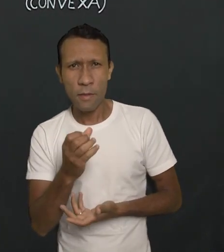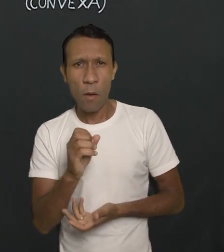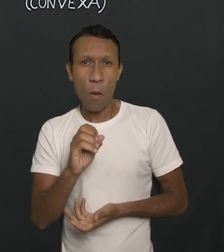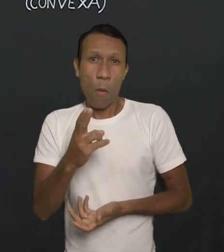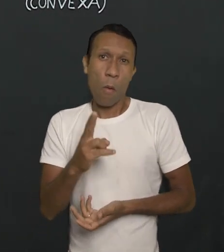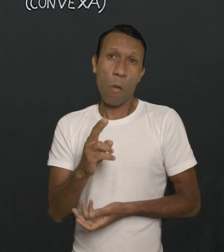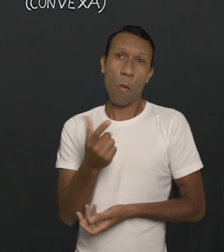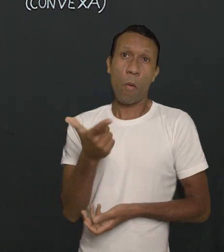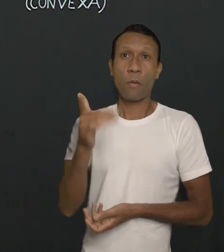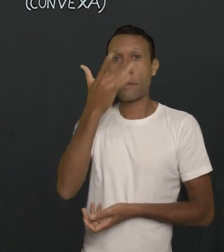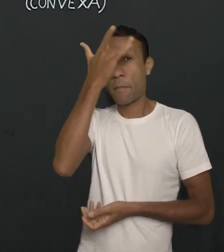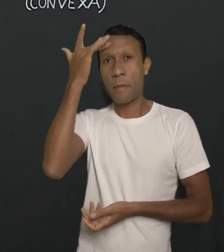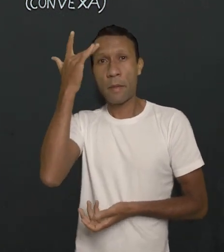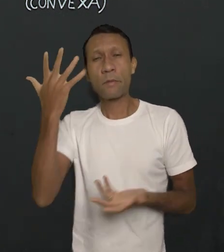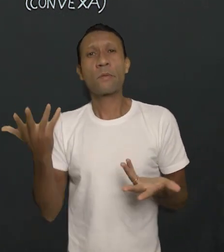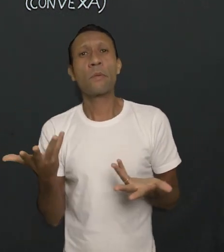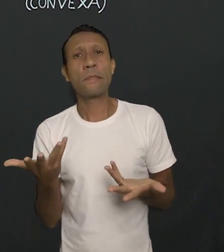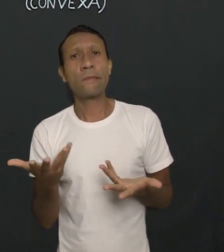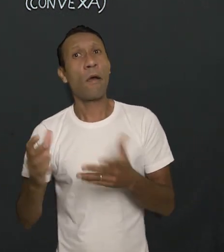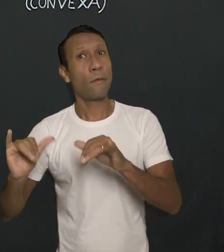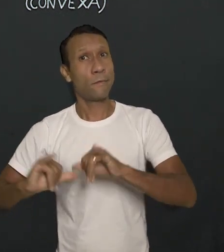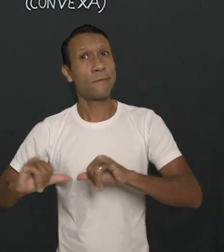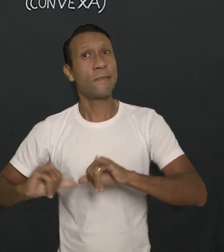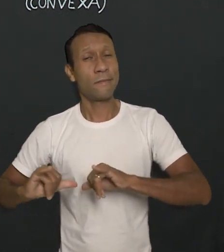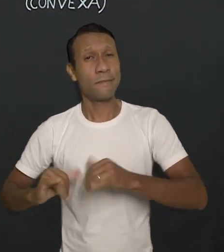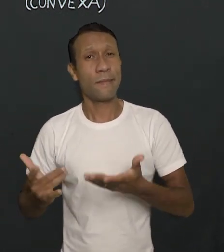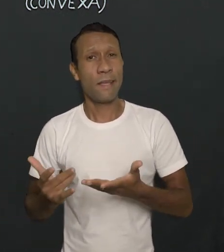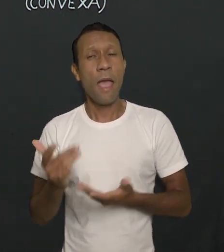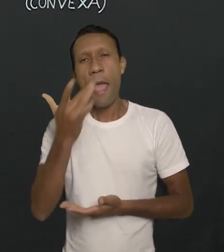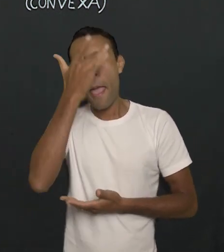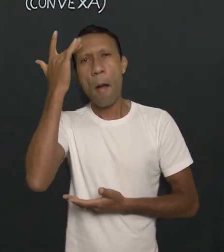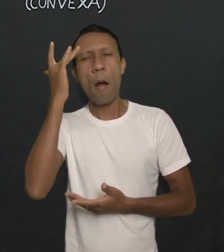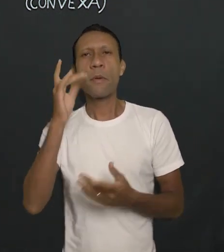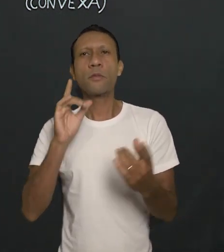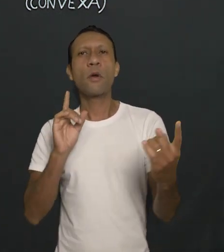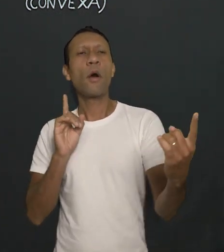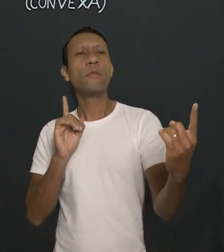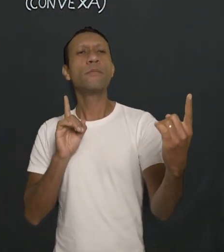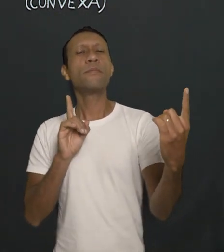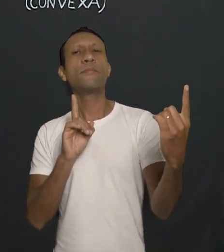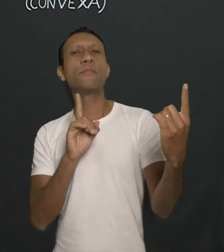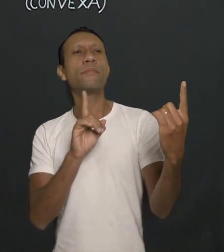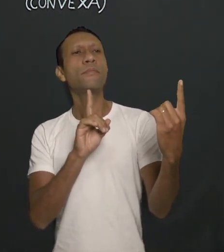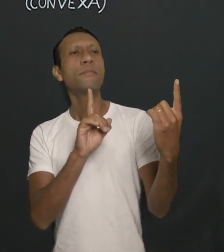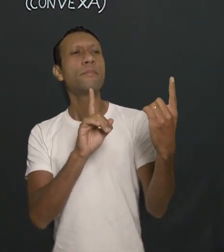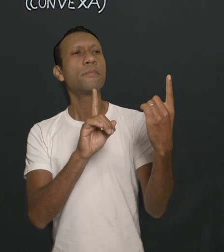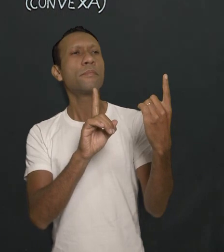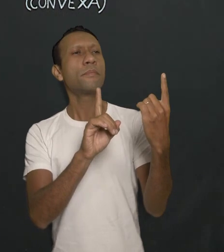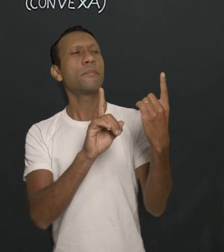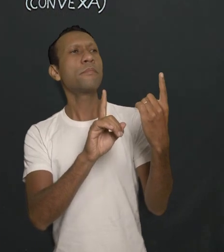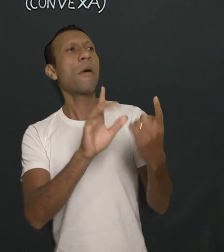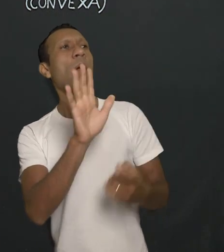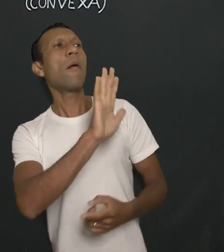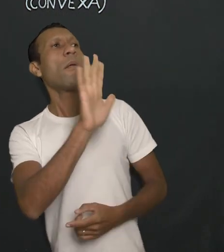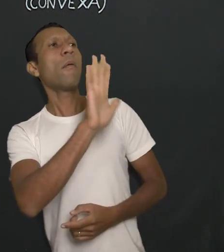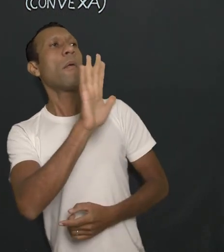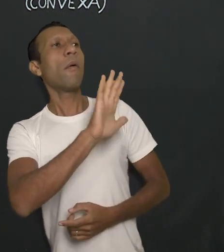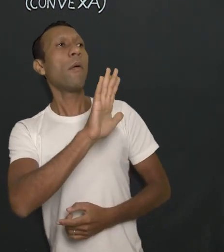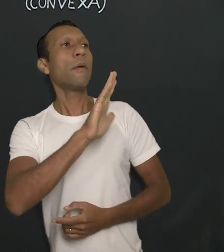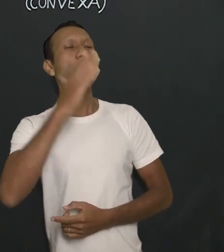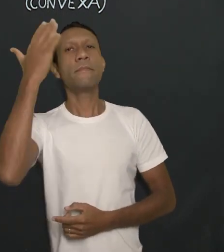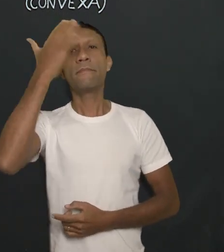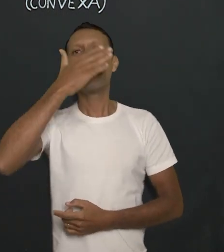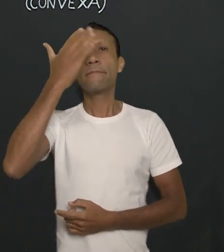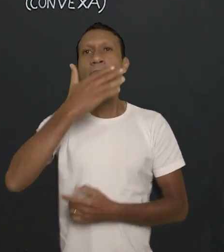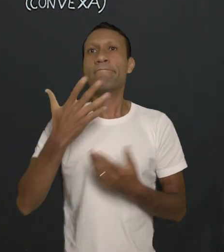miopia? Qual o problema? Qual é o sofrimento do míope? O míope é aquele que também é confundido como omitido. Você passa por ele de longe,